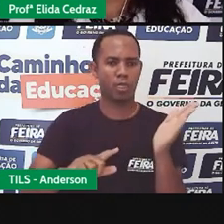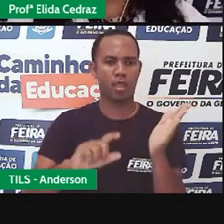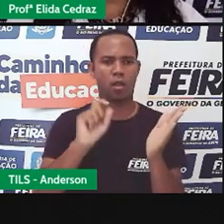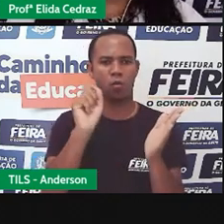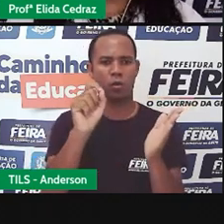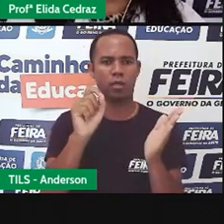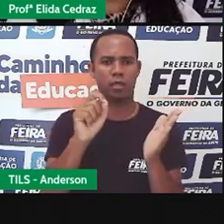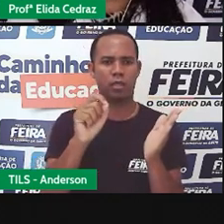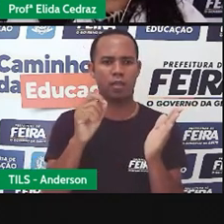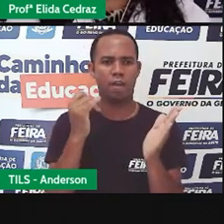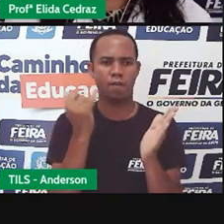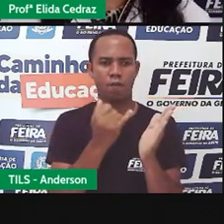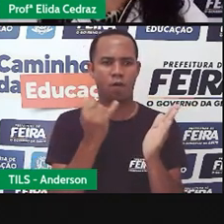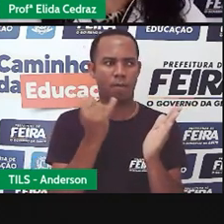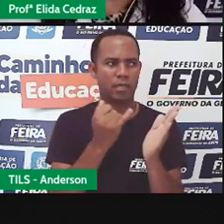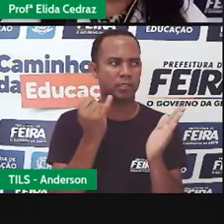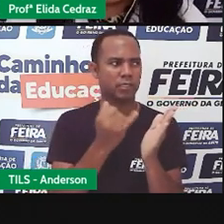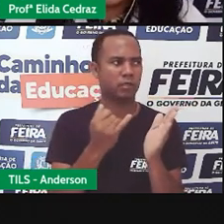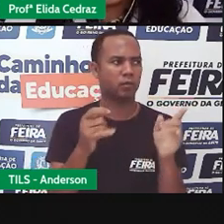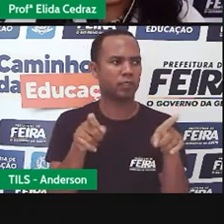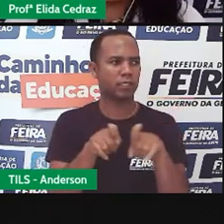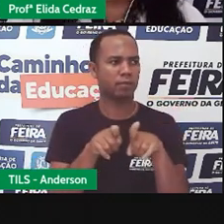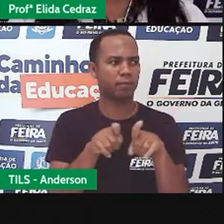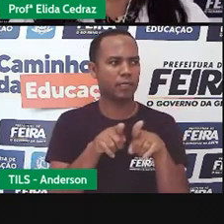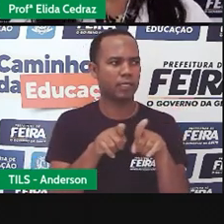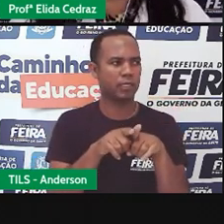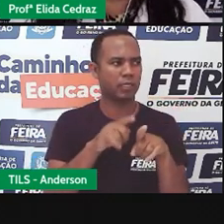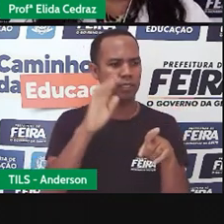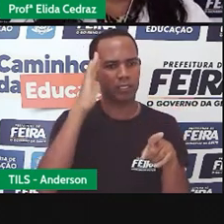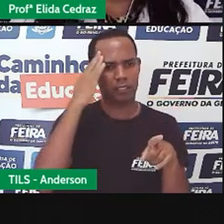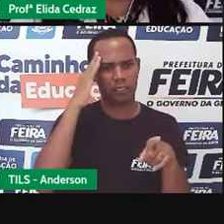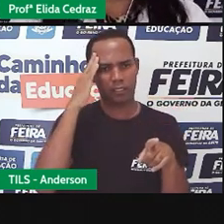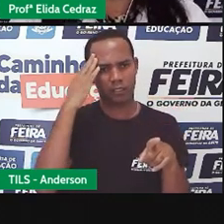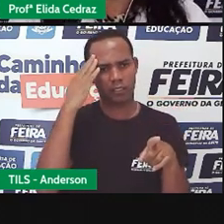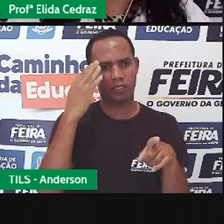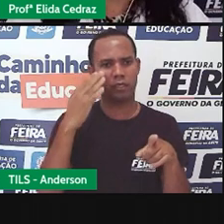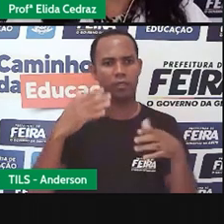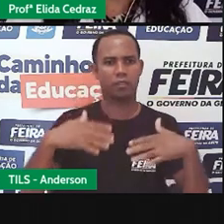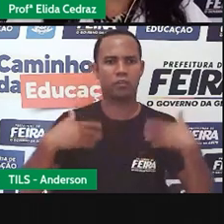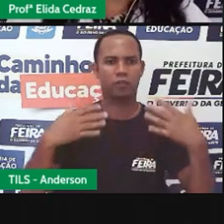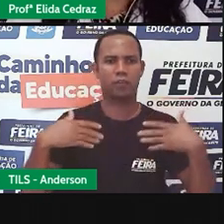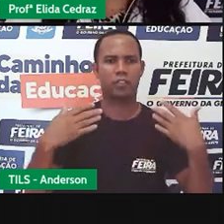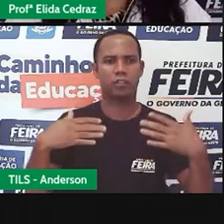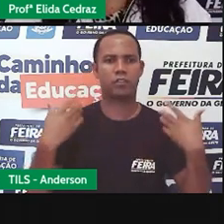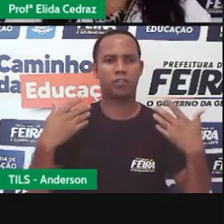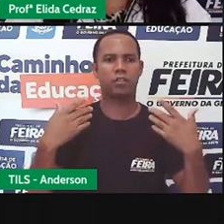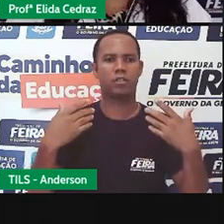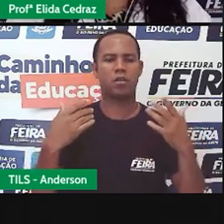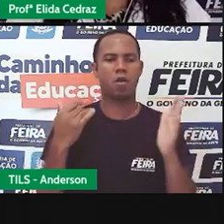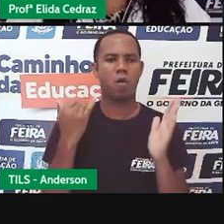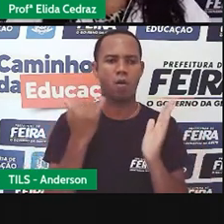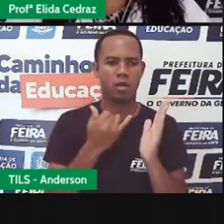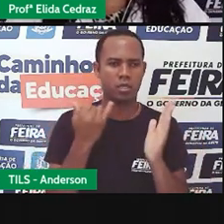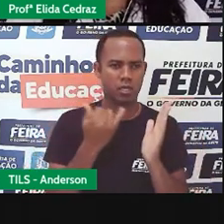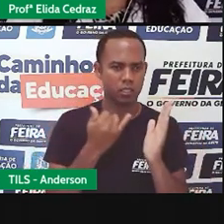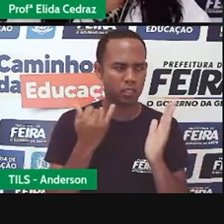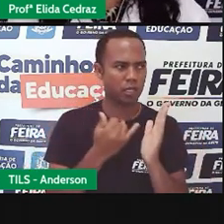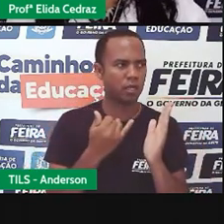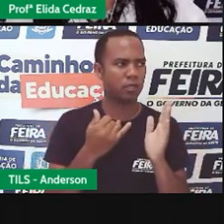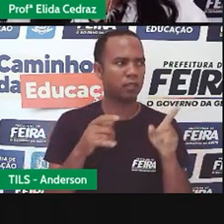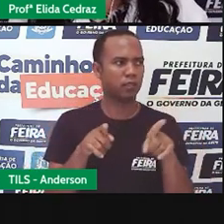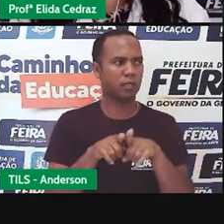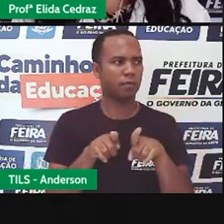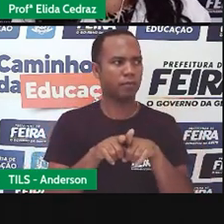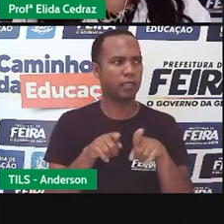para passar informação. É para entreter, divertir, é para orientar em relação ao tempo.